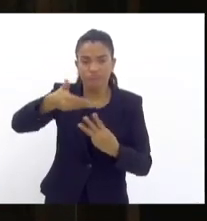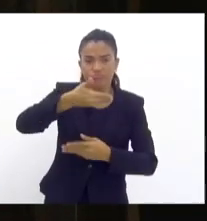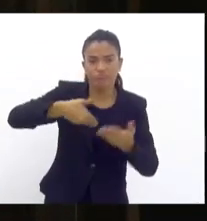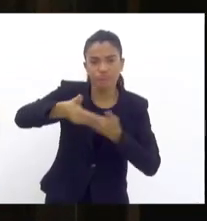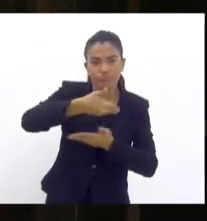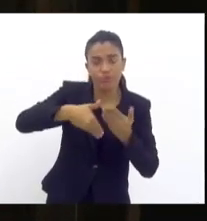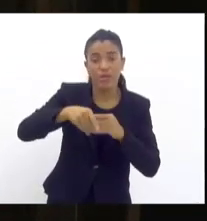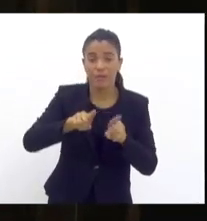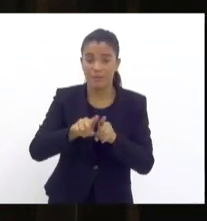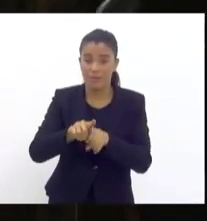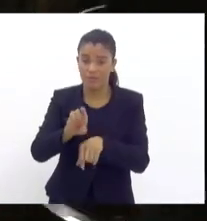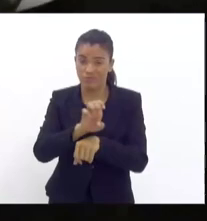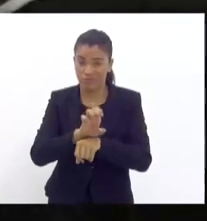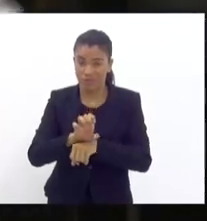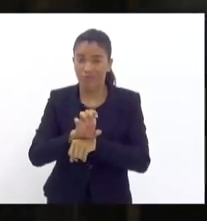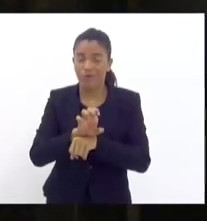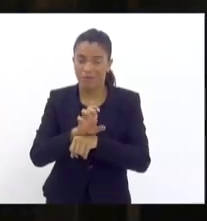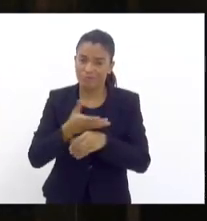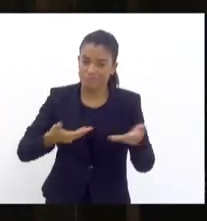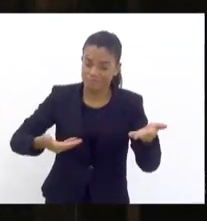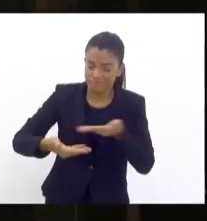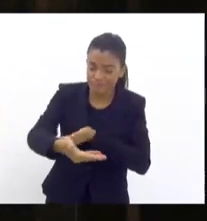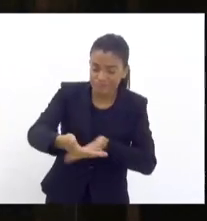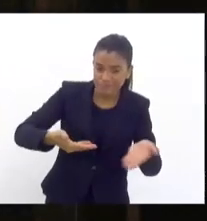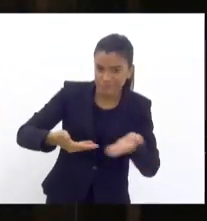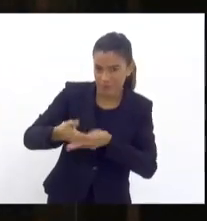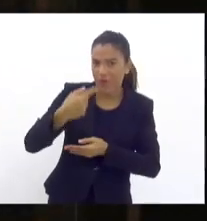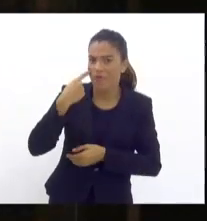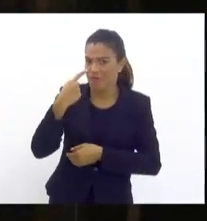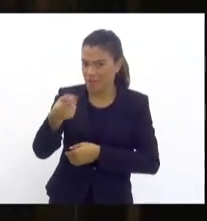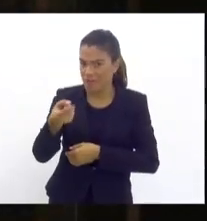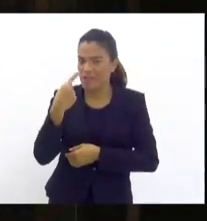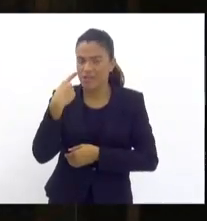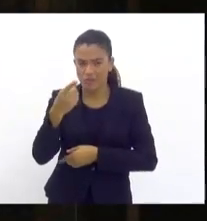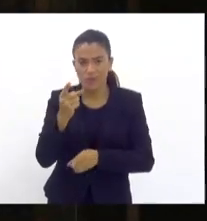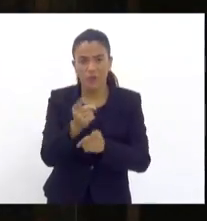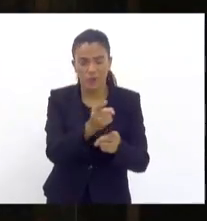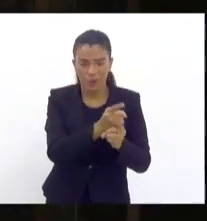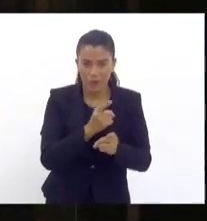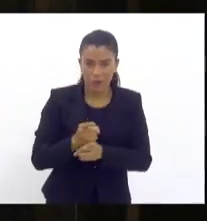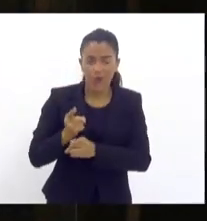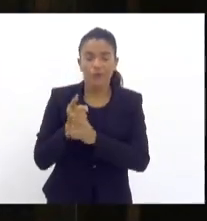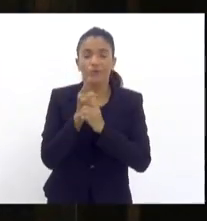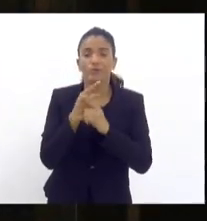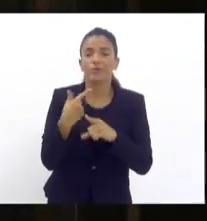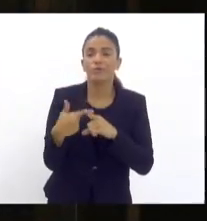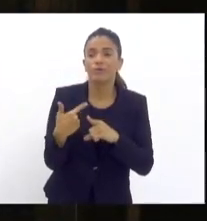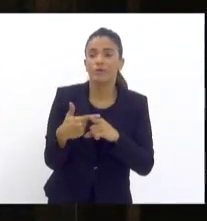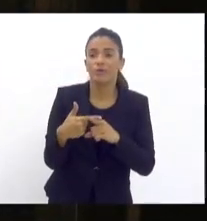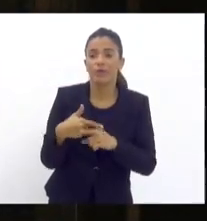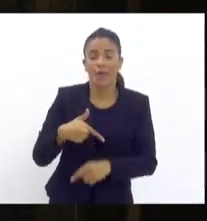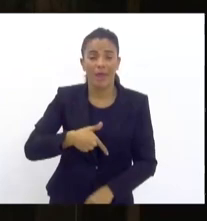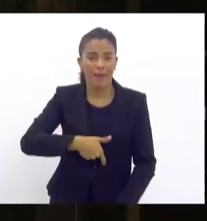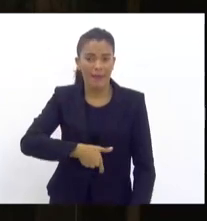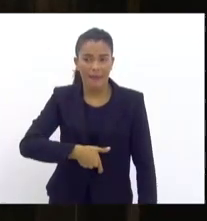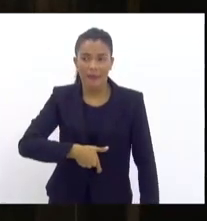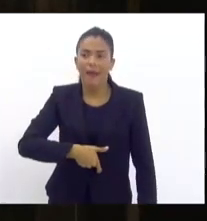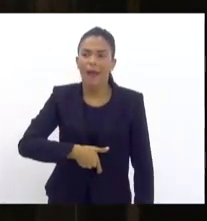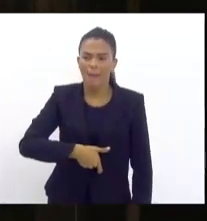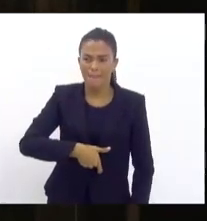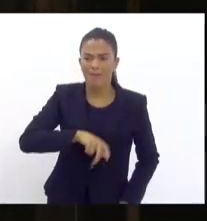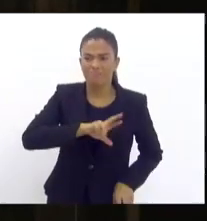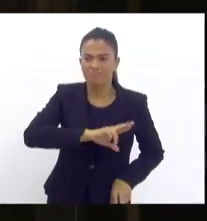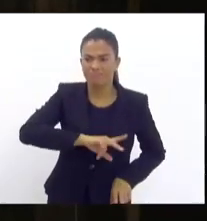estaduais entre si, isso eu vejo muito na minha matéria, porque as armas eu tenho que realmente